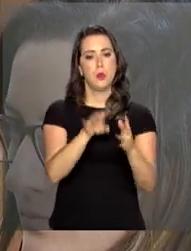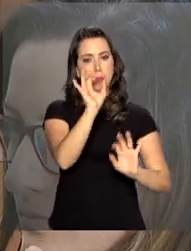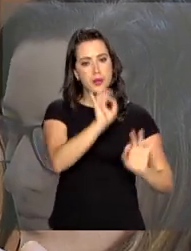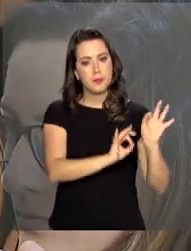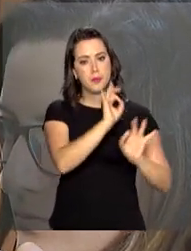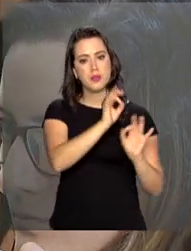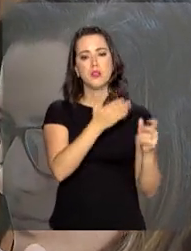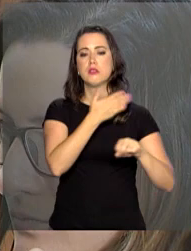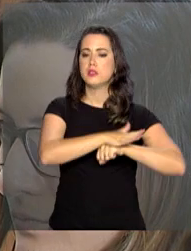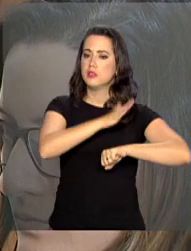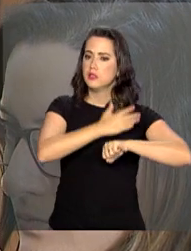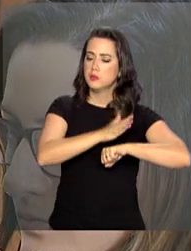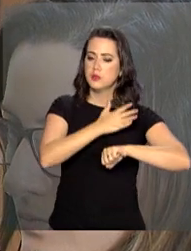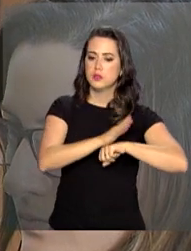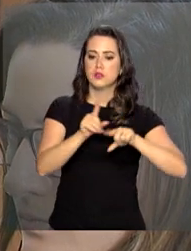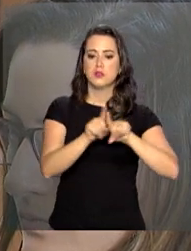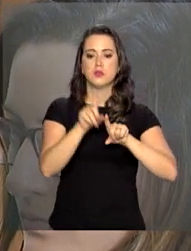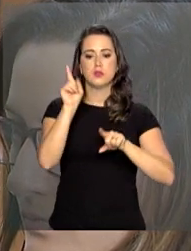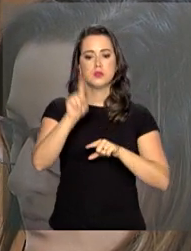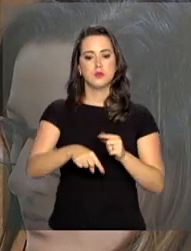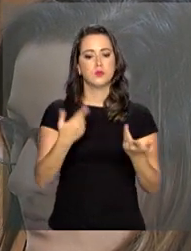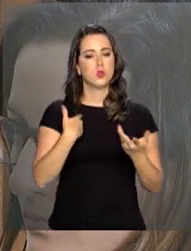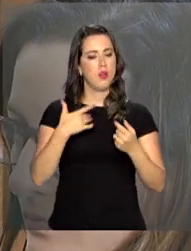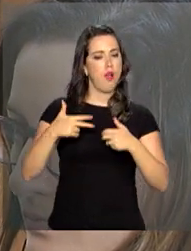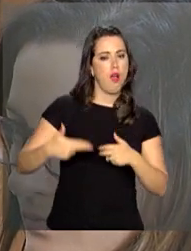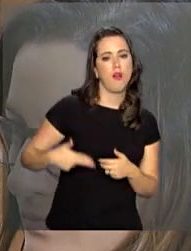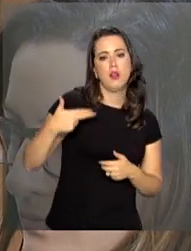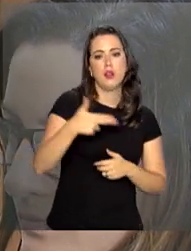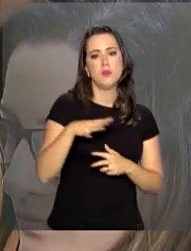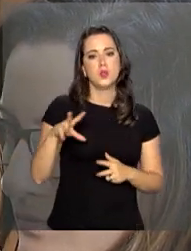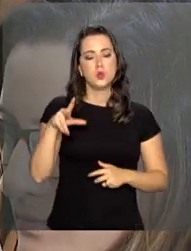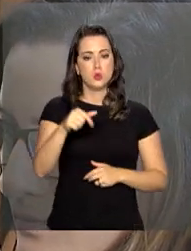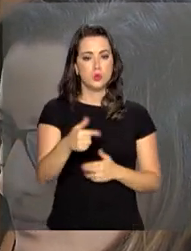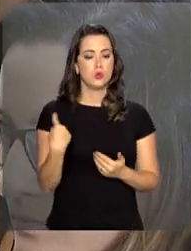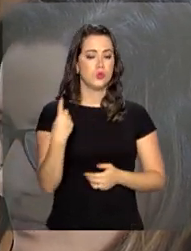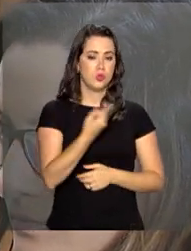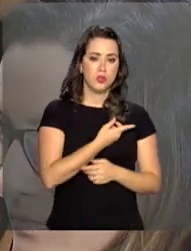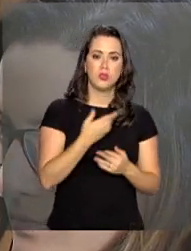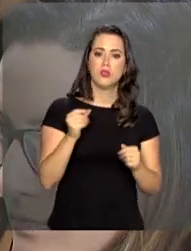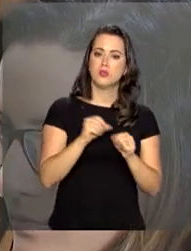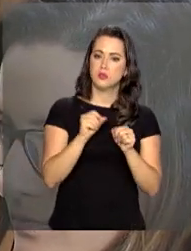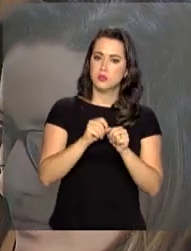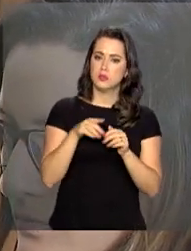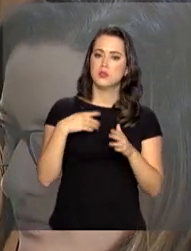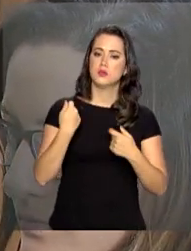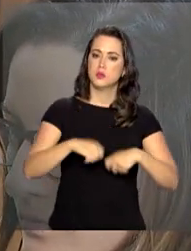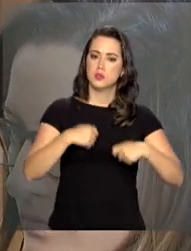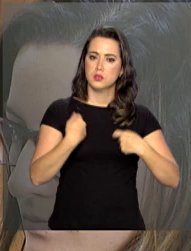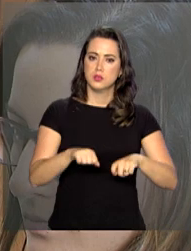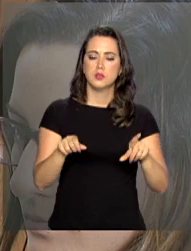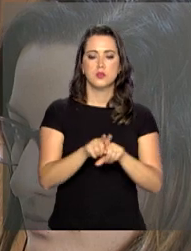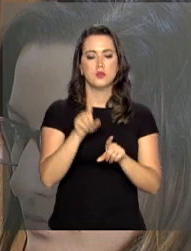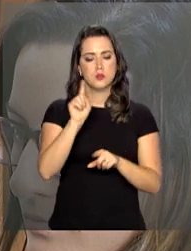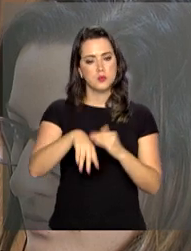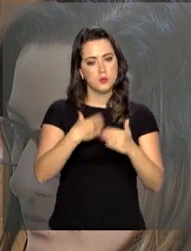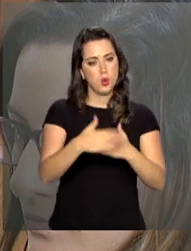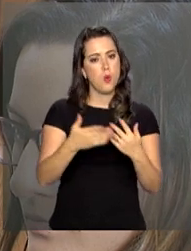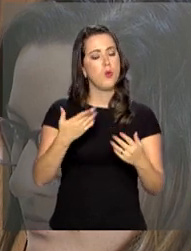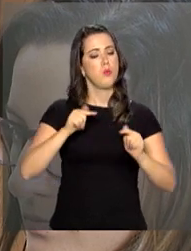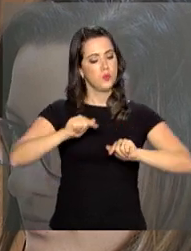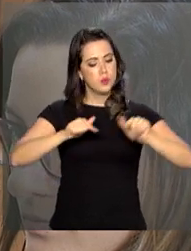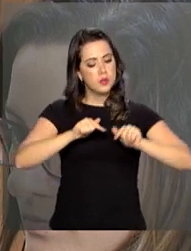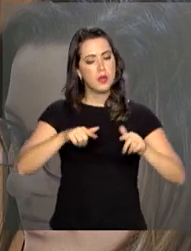preparo, capacitação, veículos, armas, tudo aquilo que se faz necessário para melhorar a capacidade